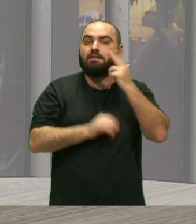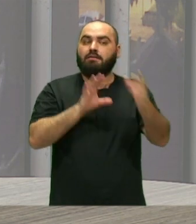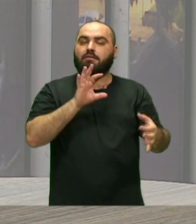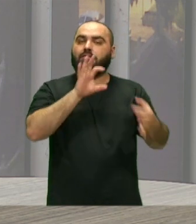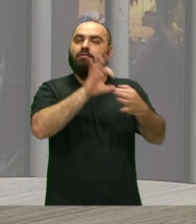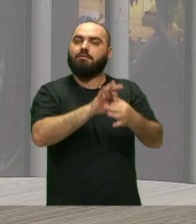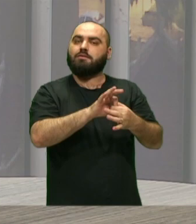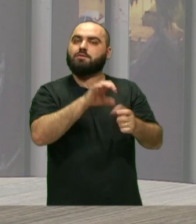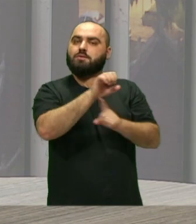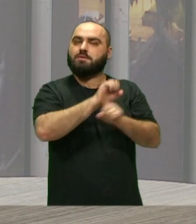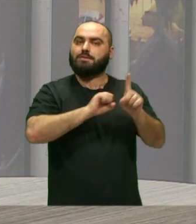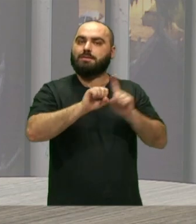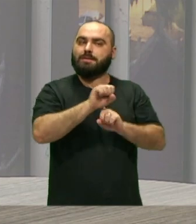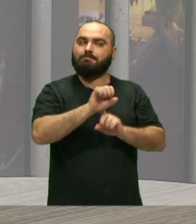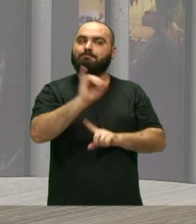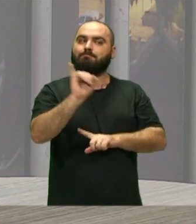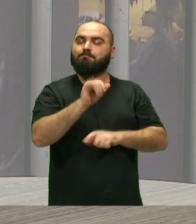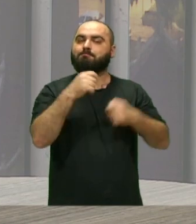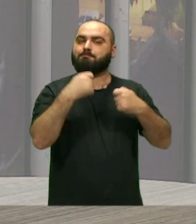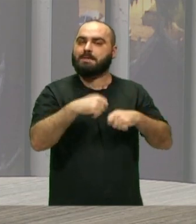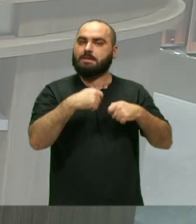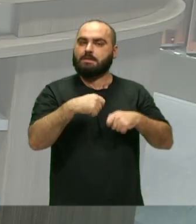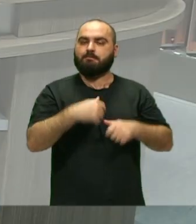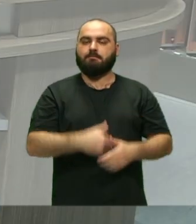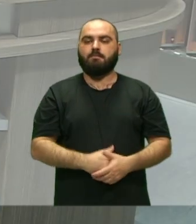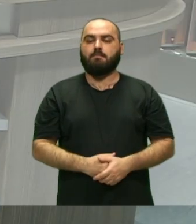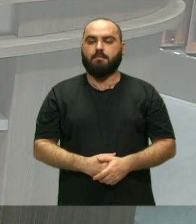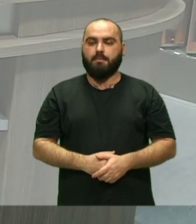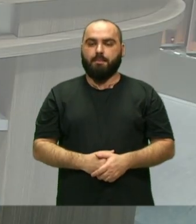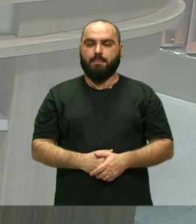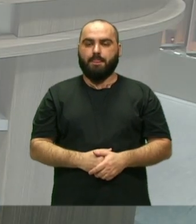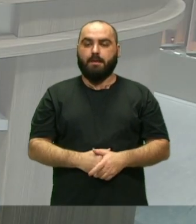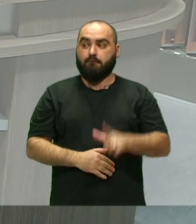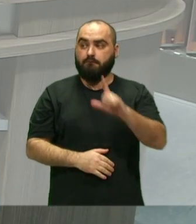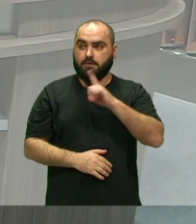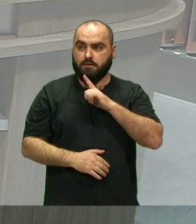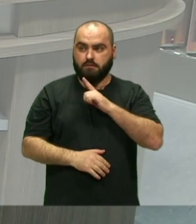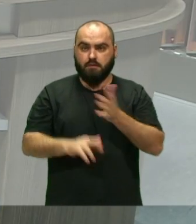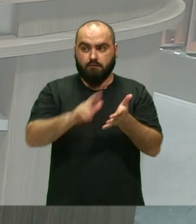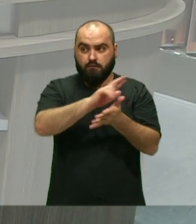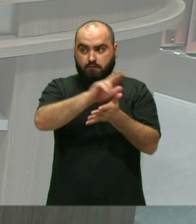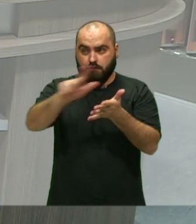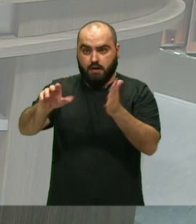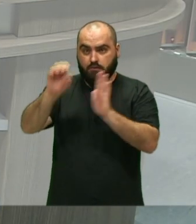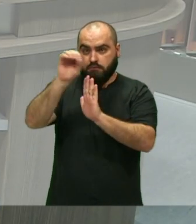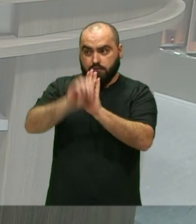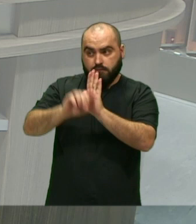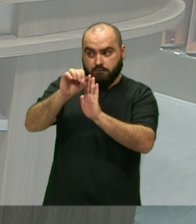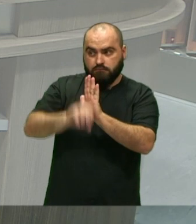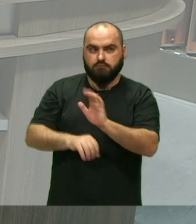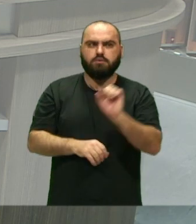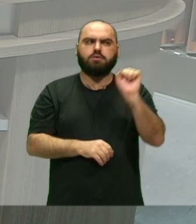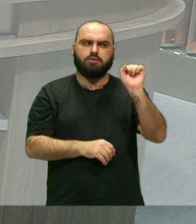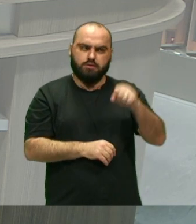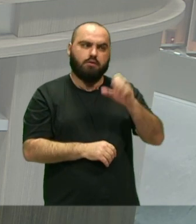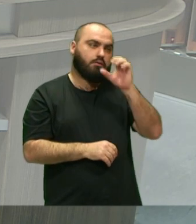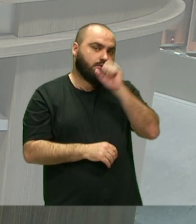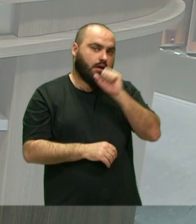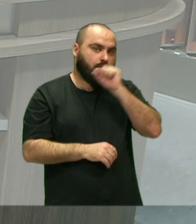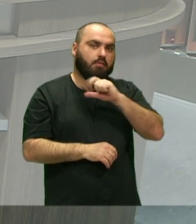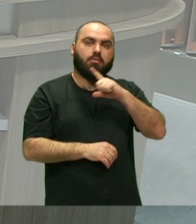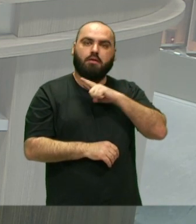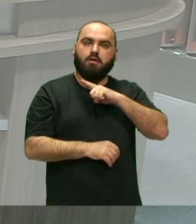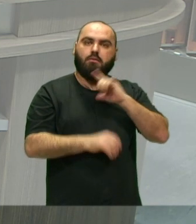entre Itajaí e Recife Vai ter também Várias oficinas Isso E no sábado A gente tem oficinas De